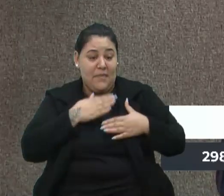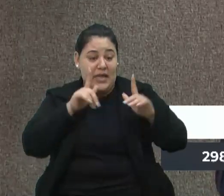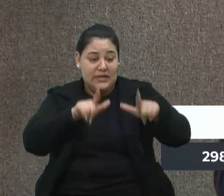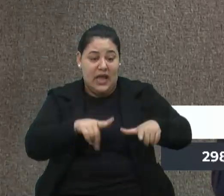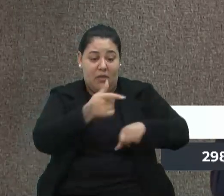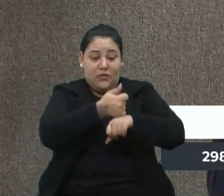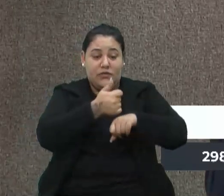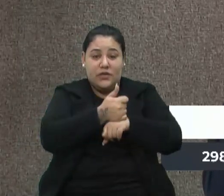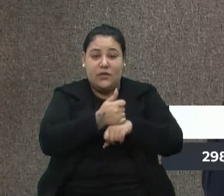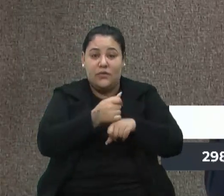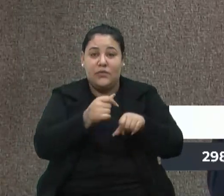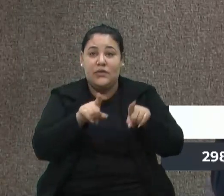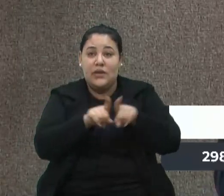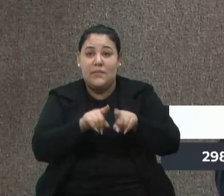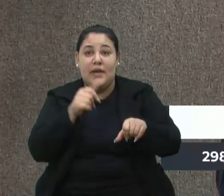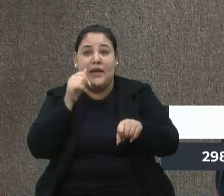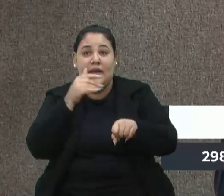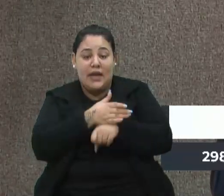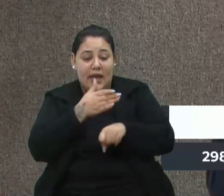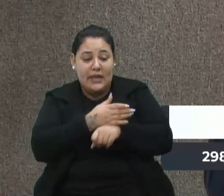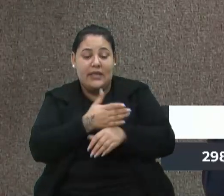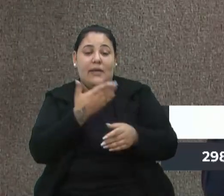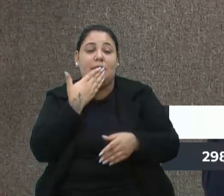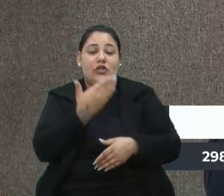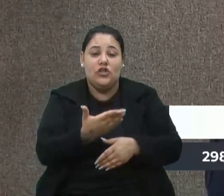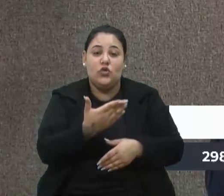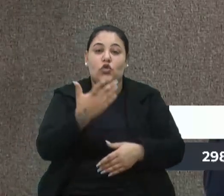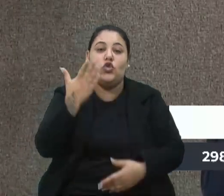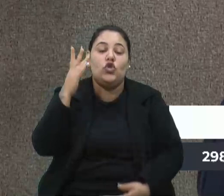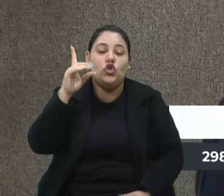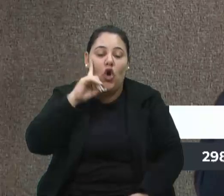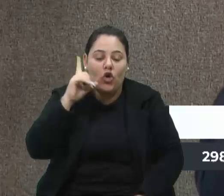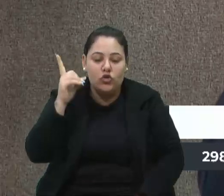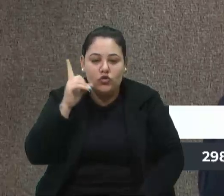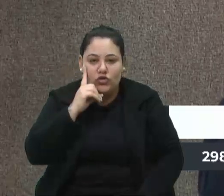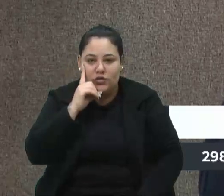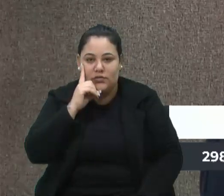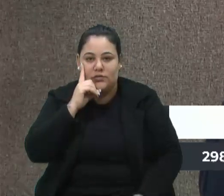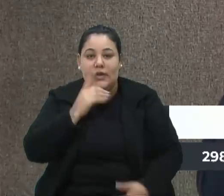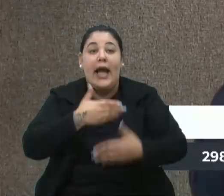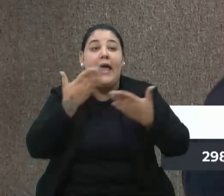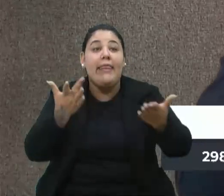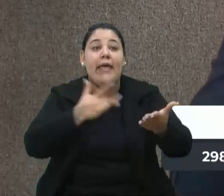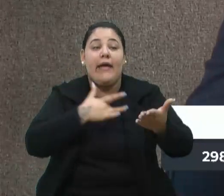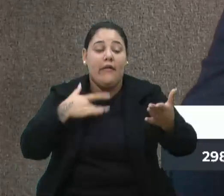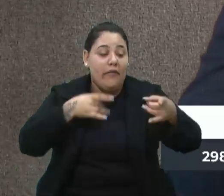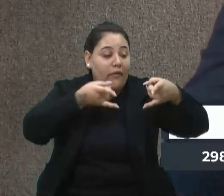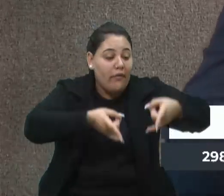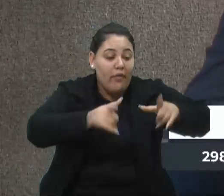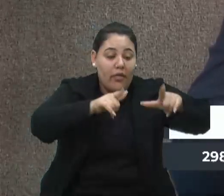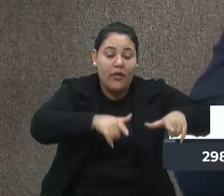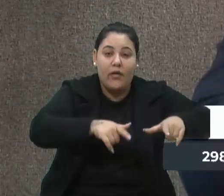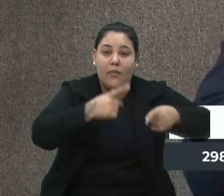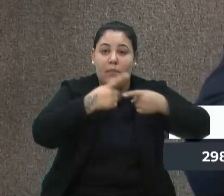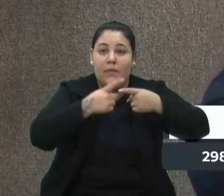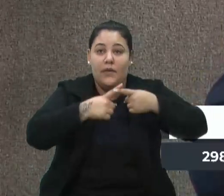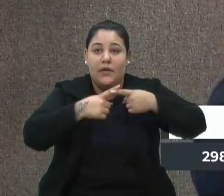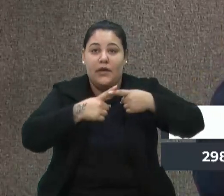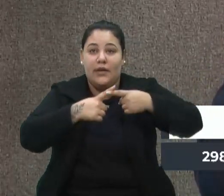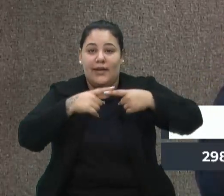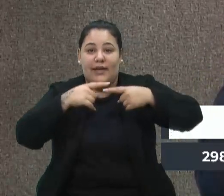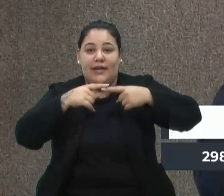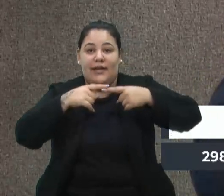sobre leitos, todo dia, sobre saúde. E fica complicado, porque na mídia eles dizem, está sendo entregue, já está